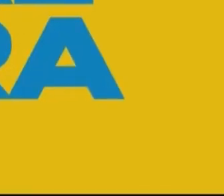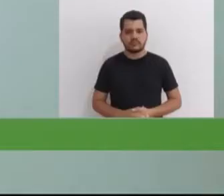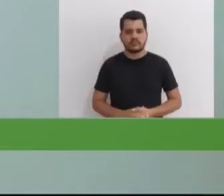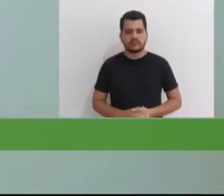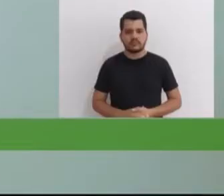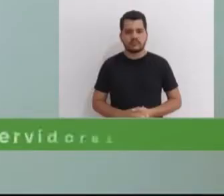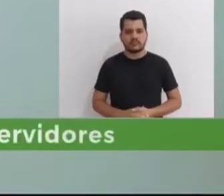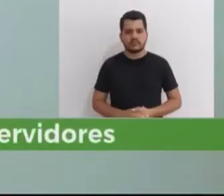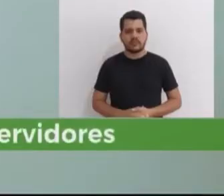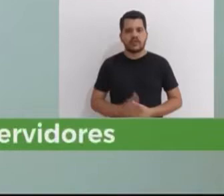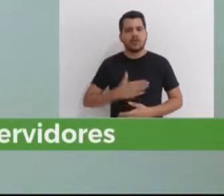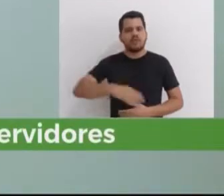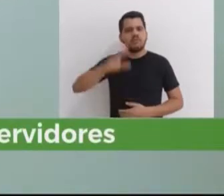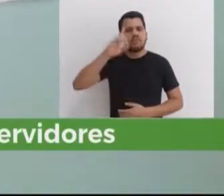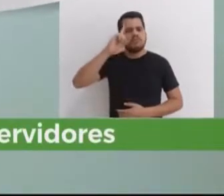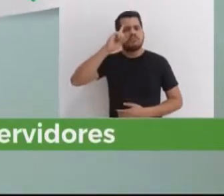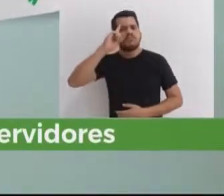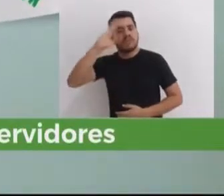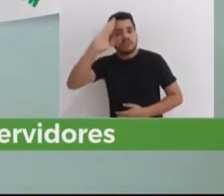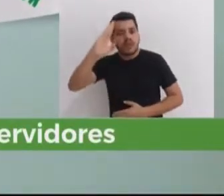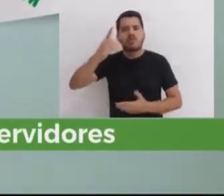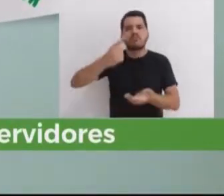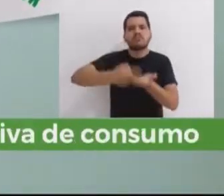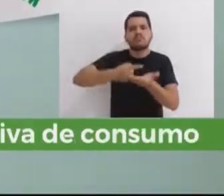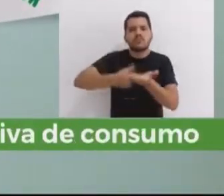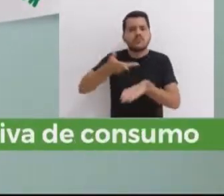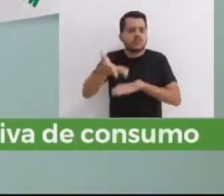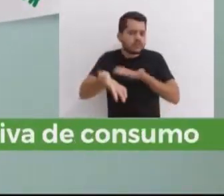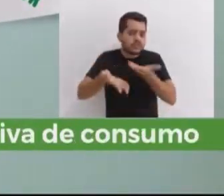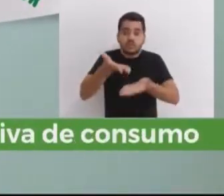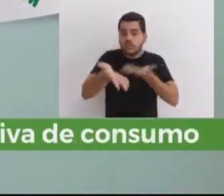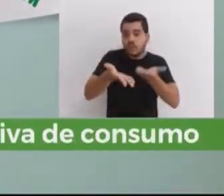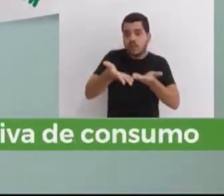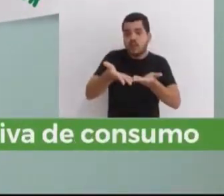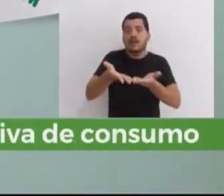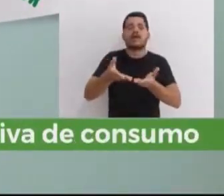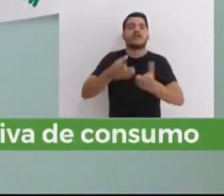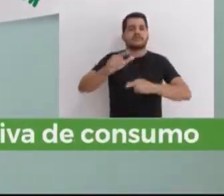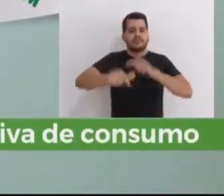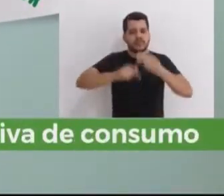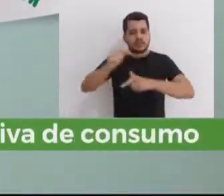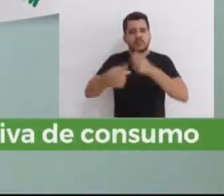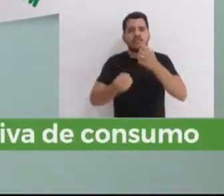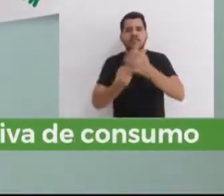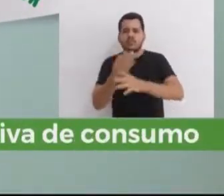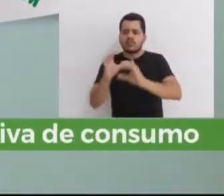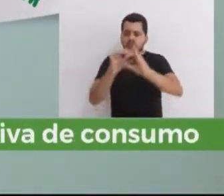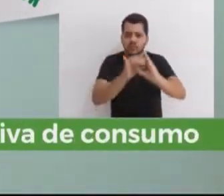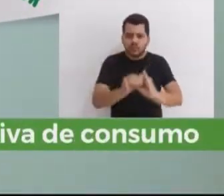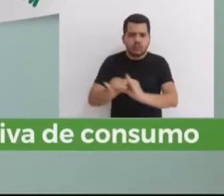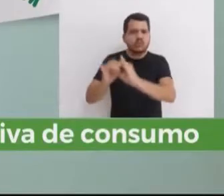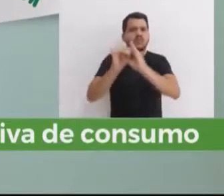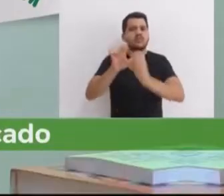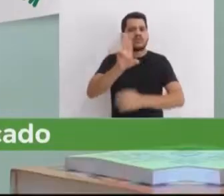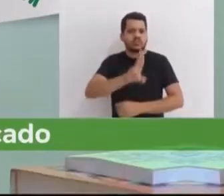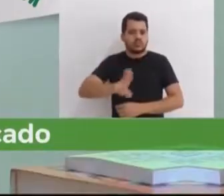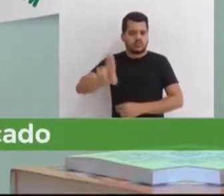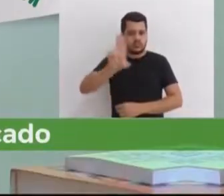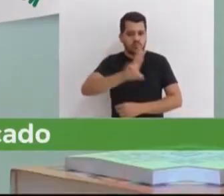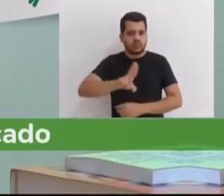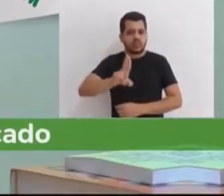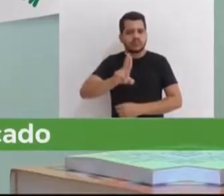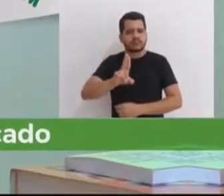O meu principal compromisso com os servidores é trabalhar para a formação de uma cooperativa de consumo,